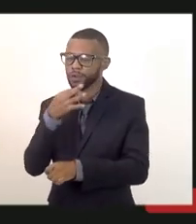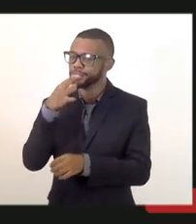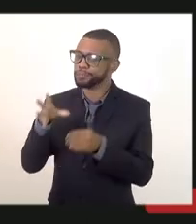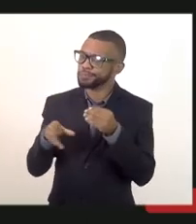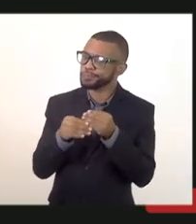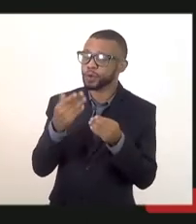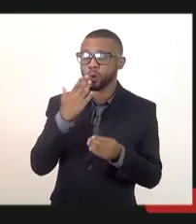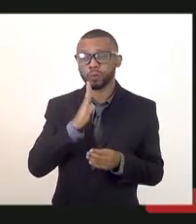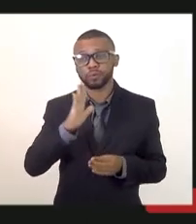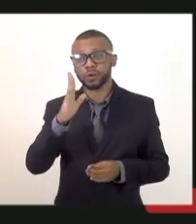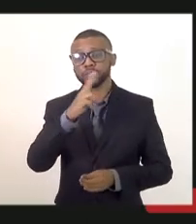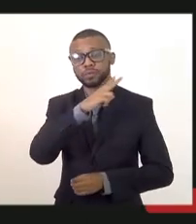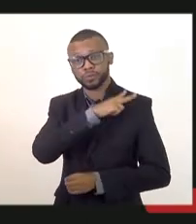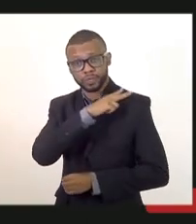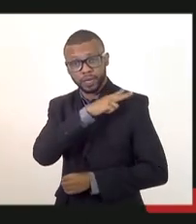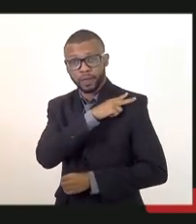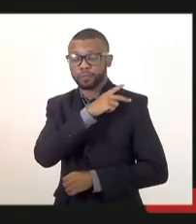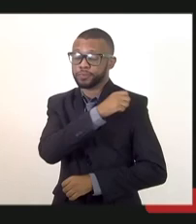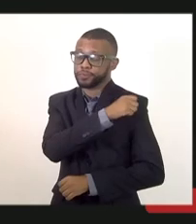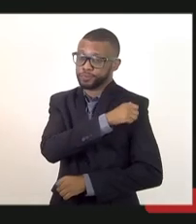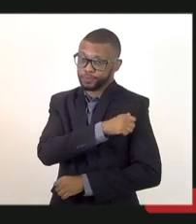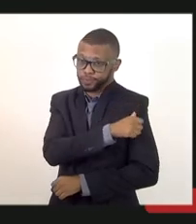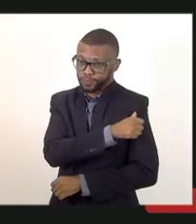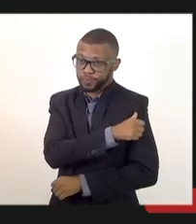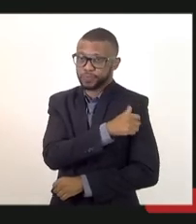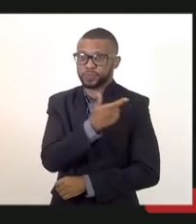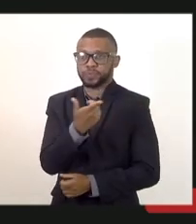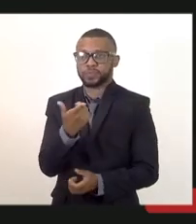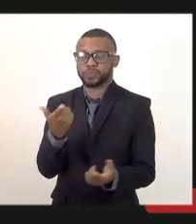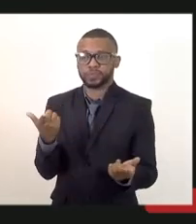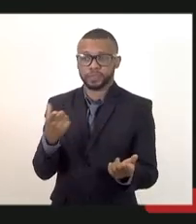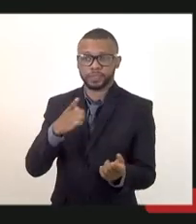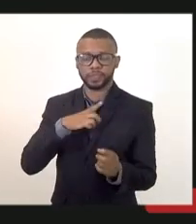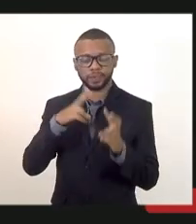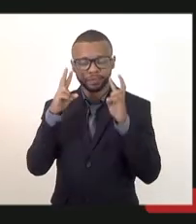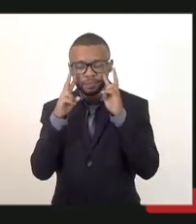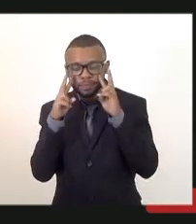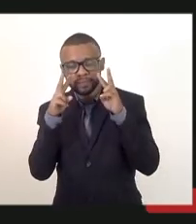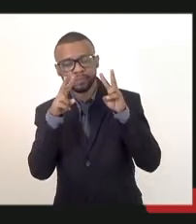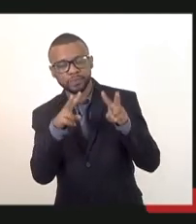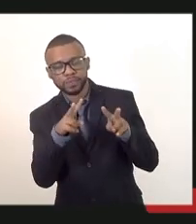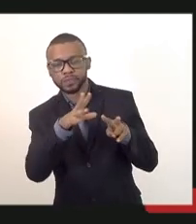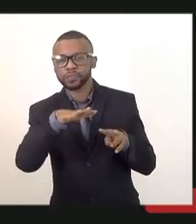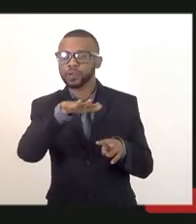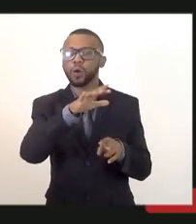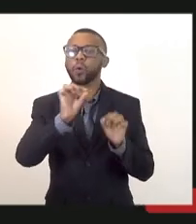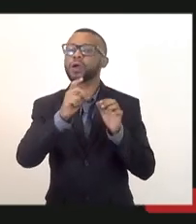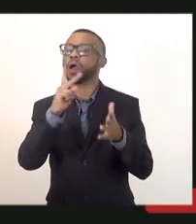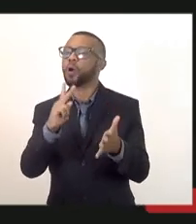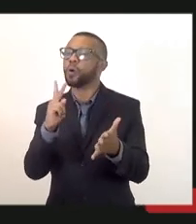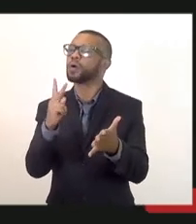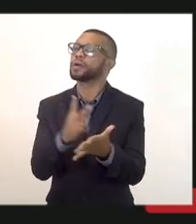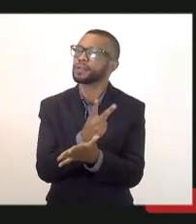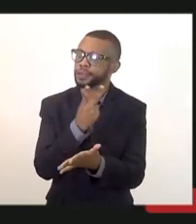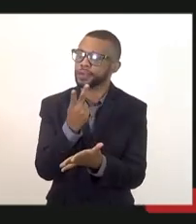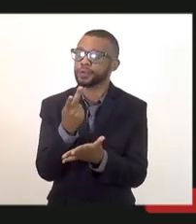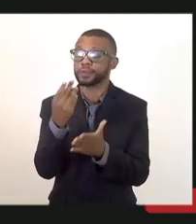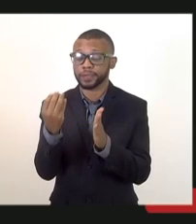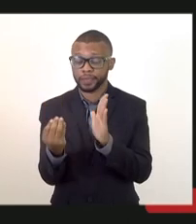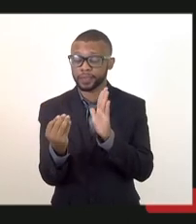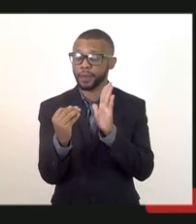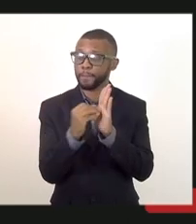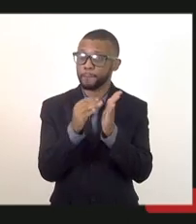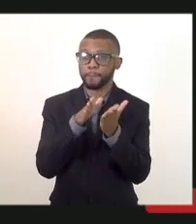de enfermagem se eles aceitarem eu não sei tendo em vista o que aconteceu dessa publicação se eles